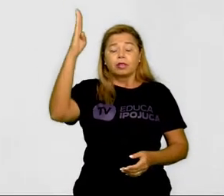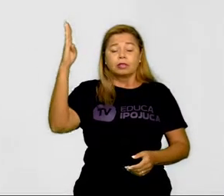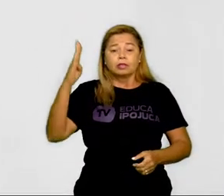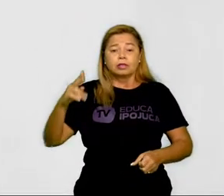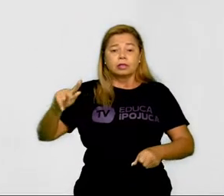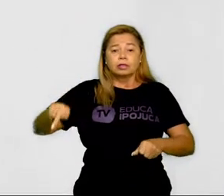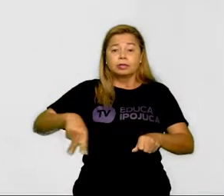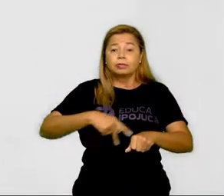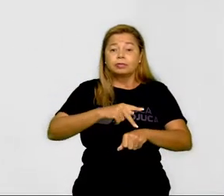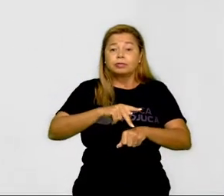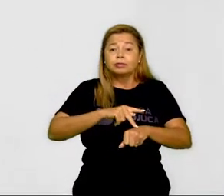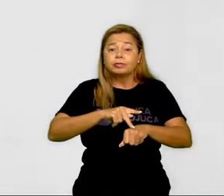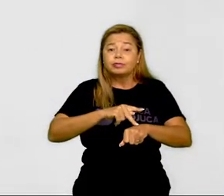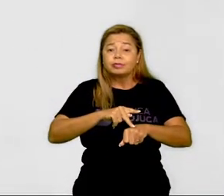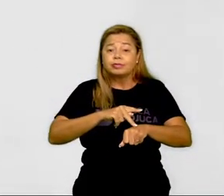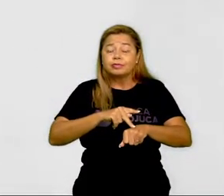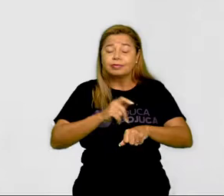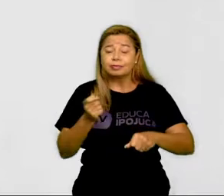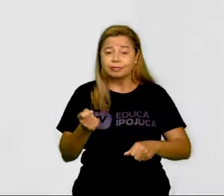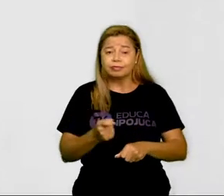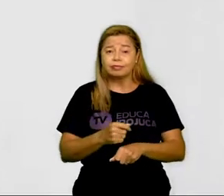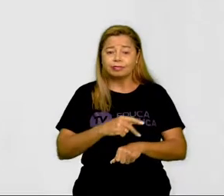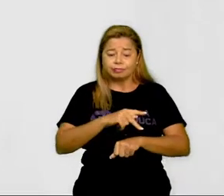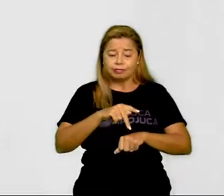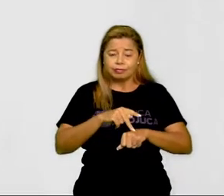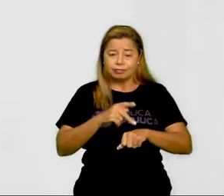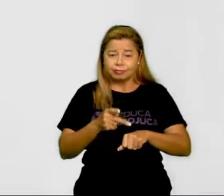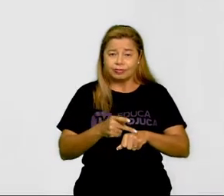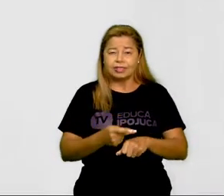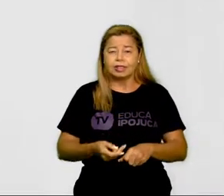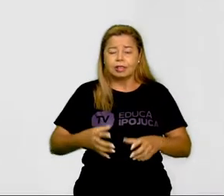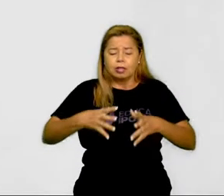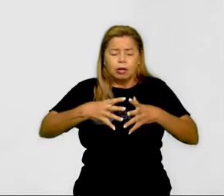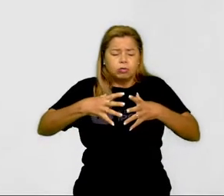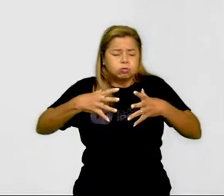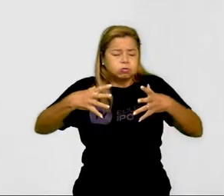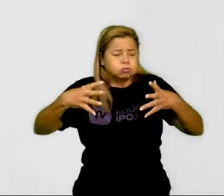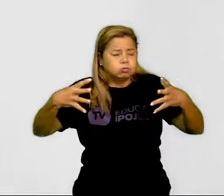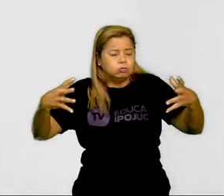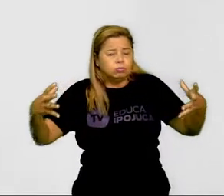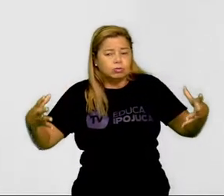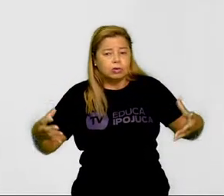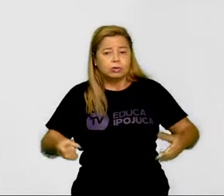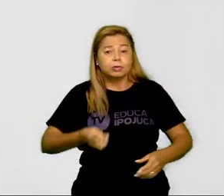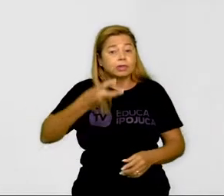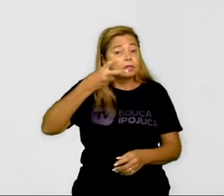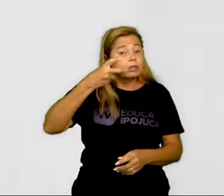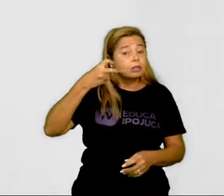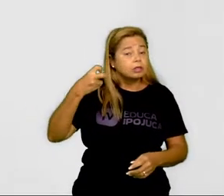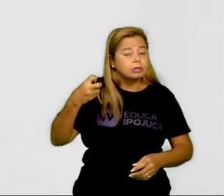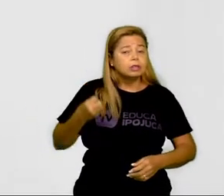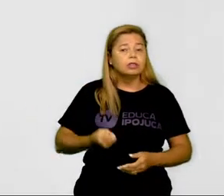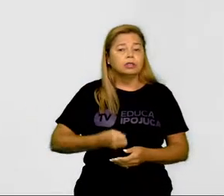enorme, índios, portugueses, africanos,